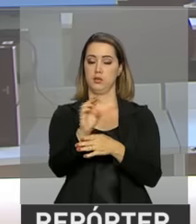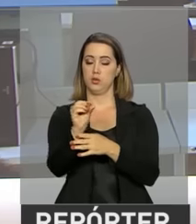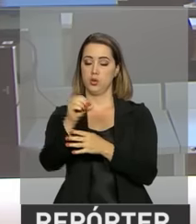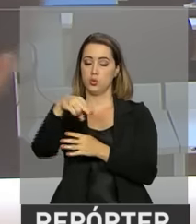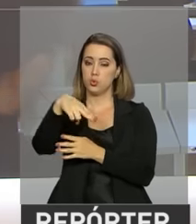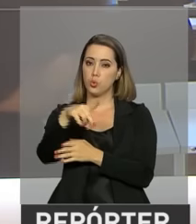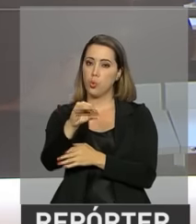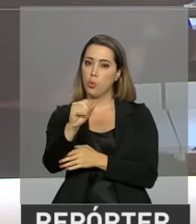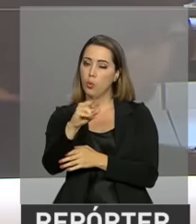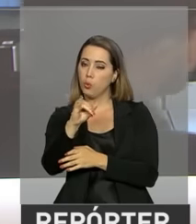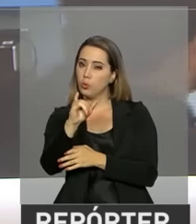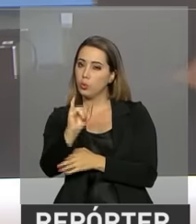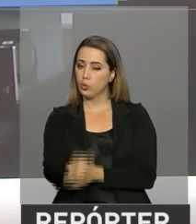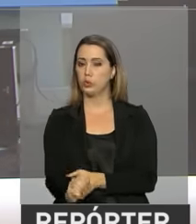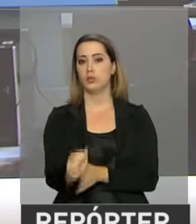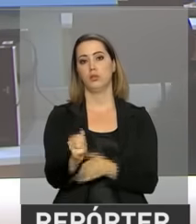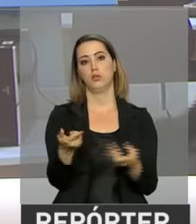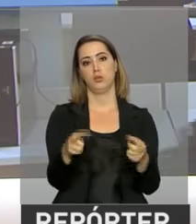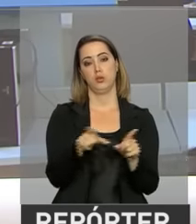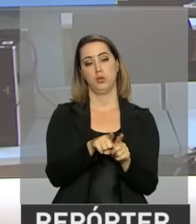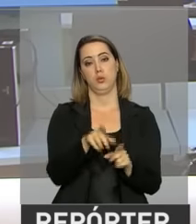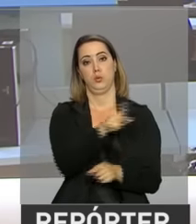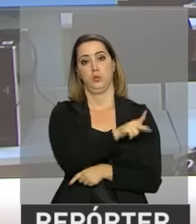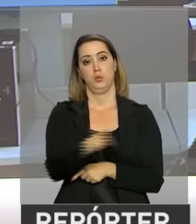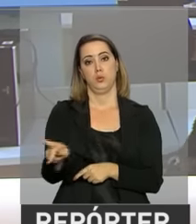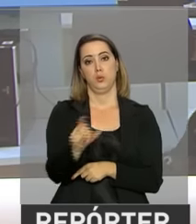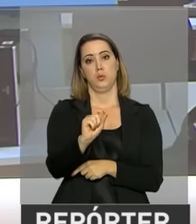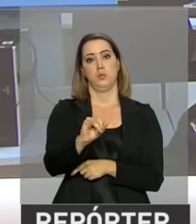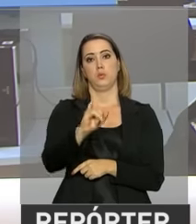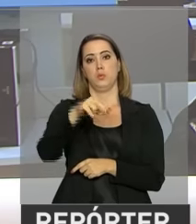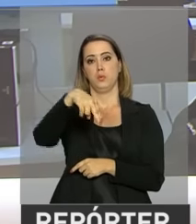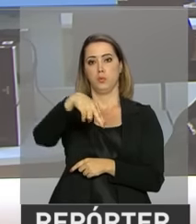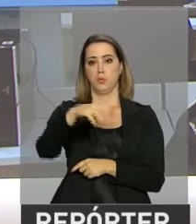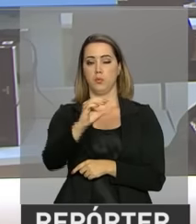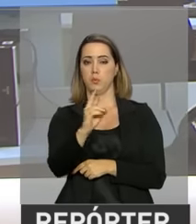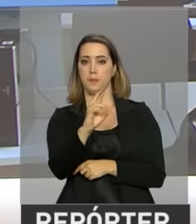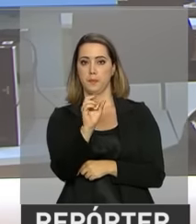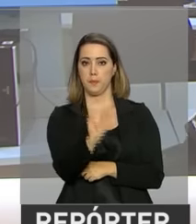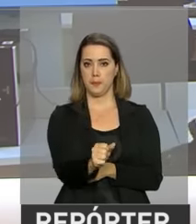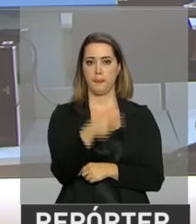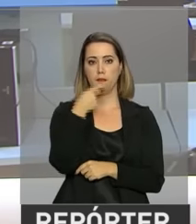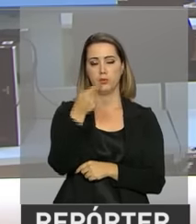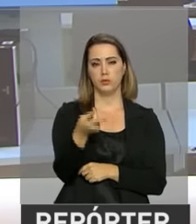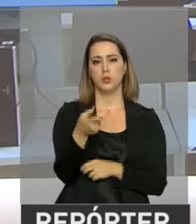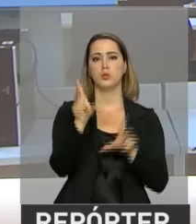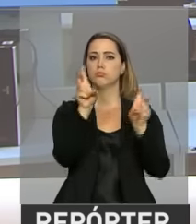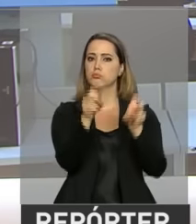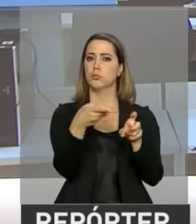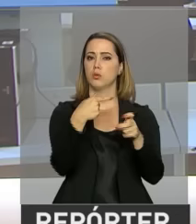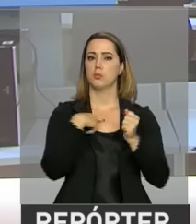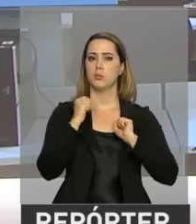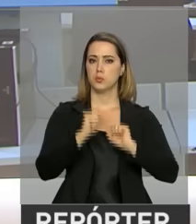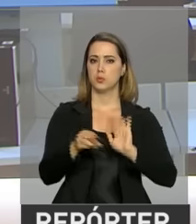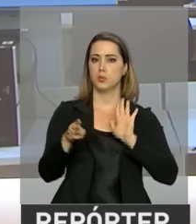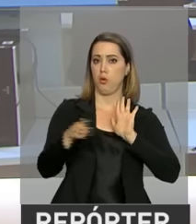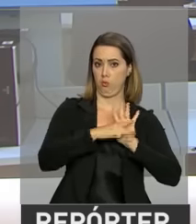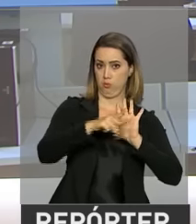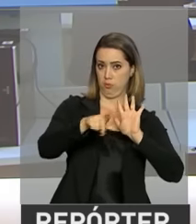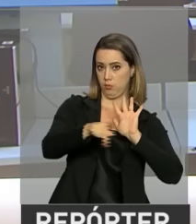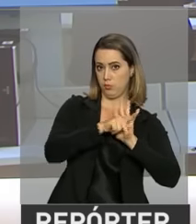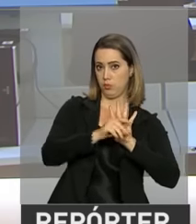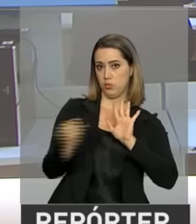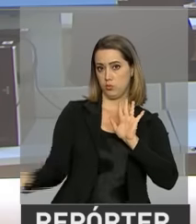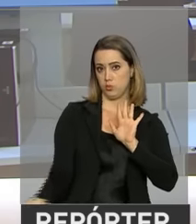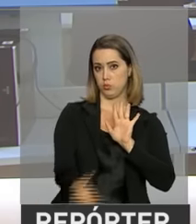fundiária na região. O presidente do INCRA falou sobre o assunto e também da possibilidade de uma medida provisória para o novo marco